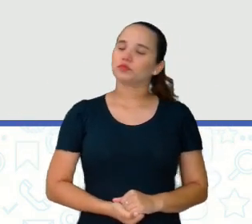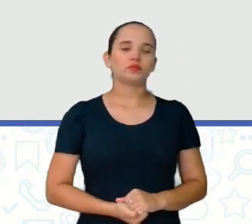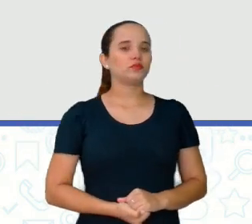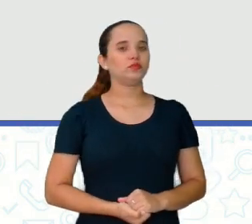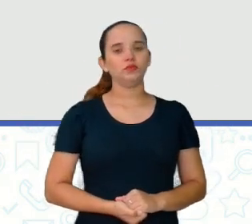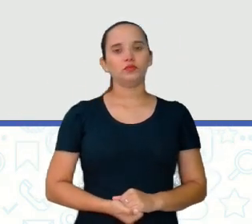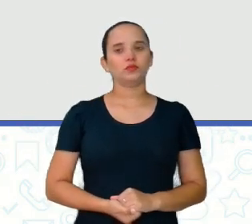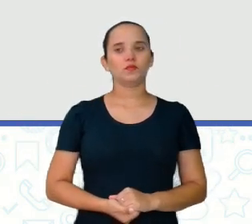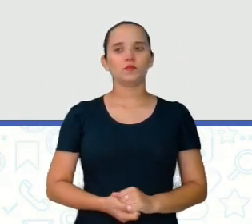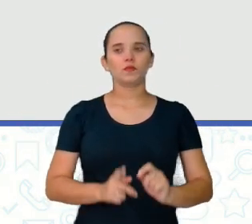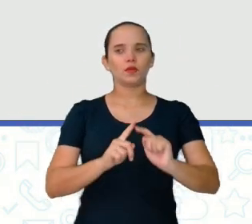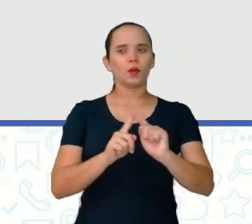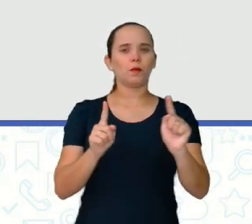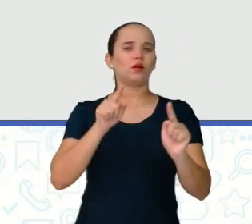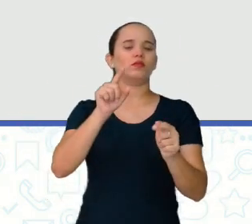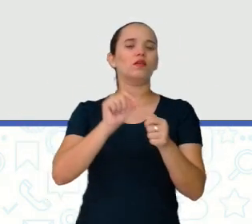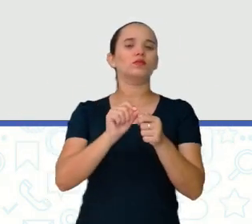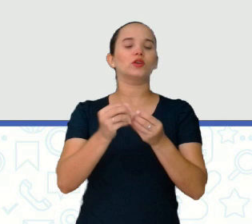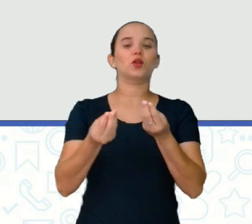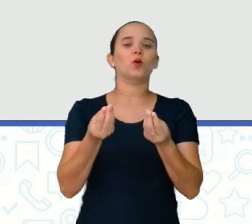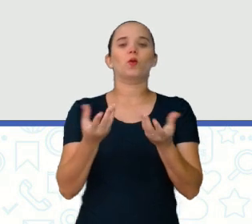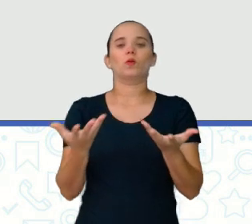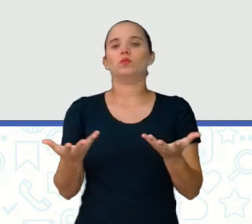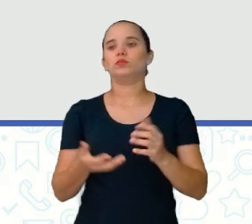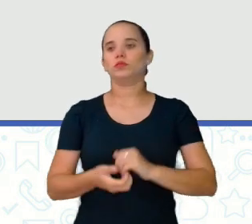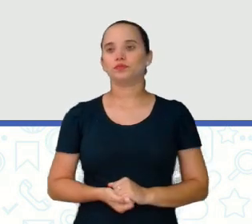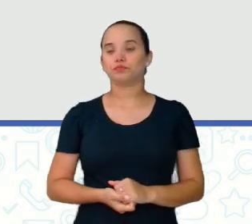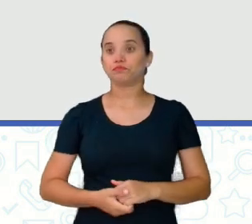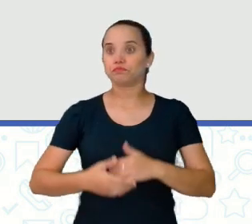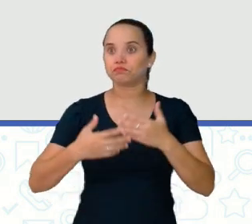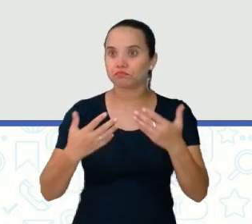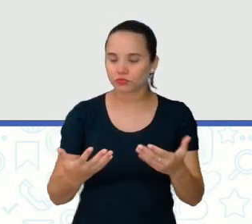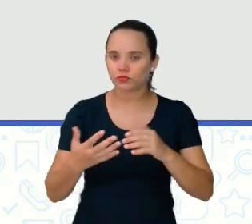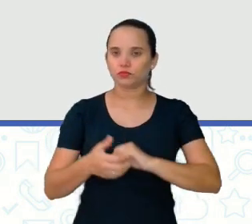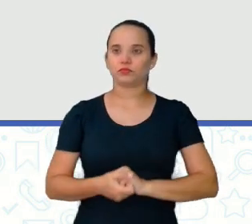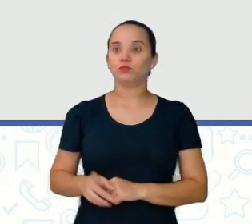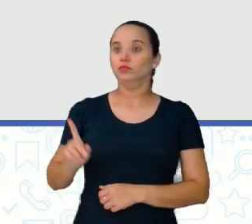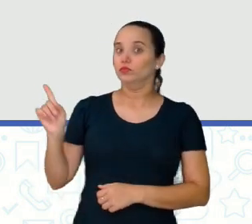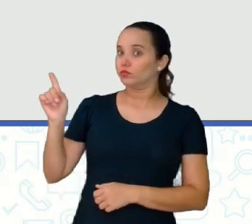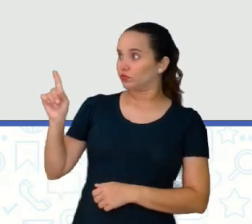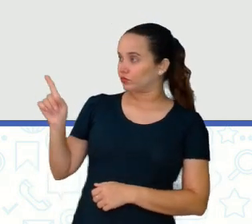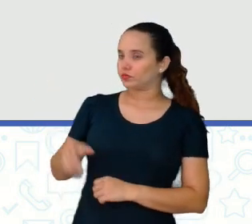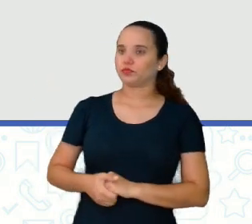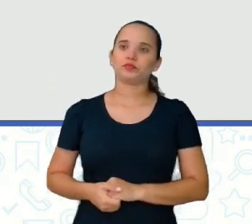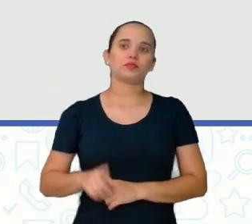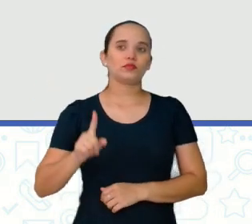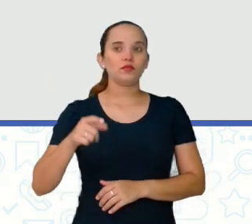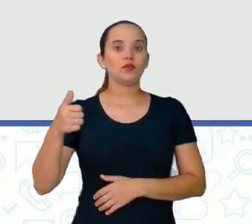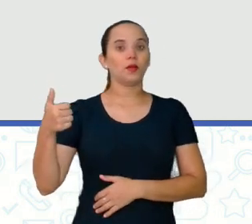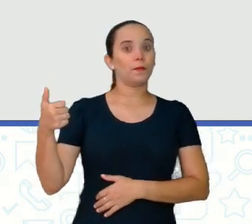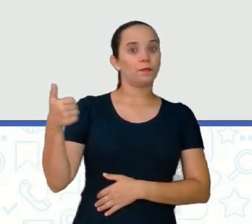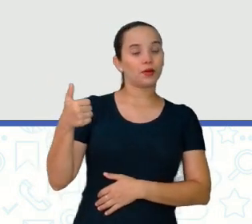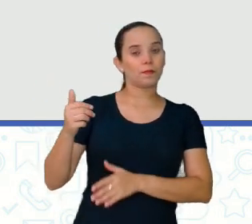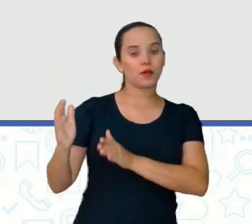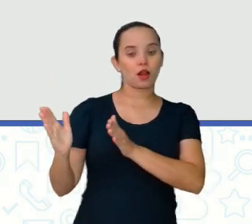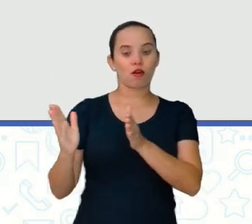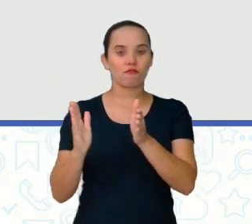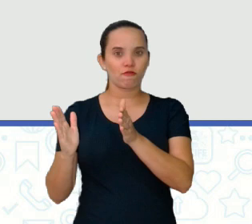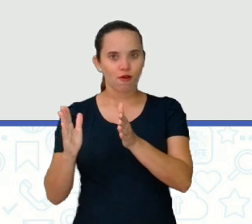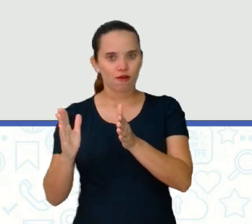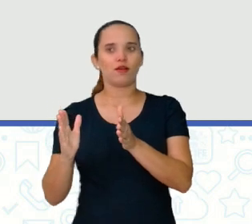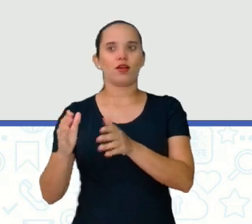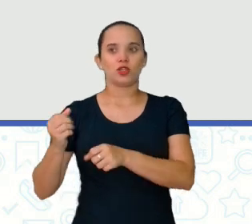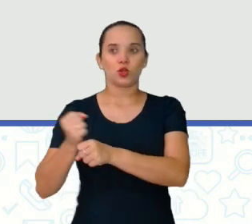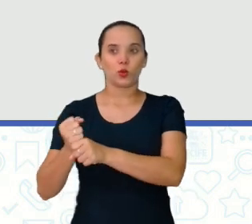que você vai fazer? OBMEP, primeira fase de 2021. Questão número